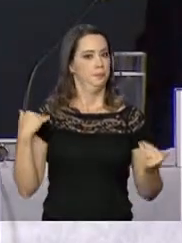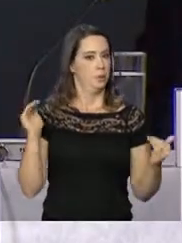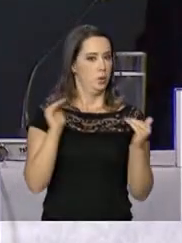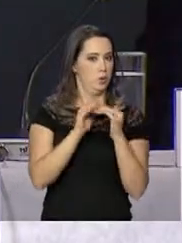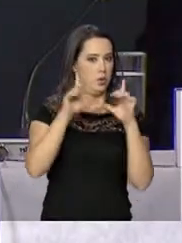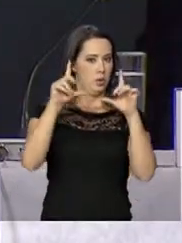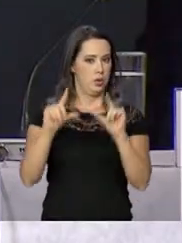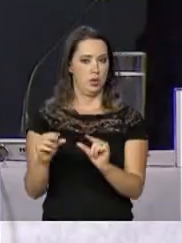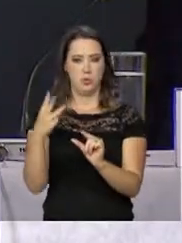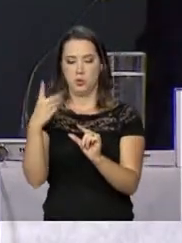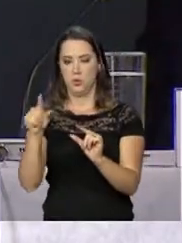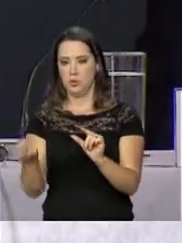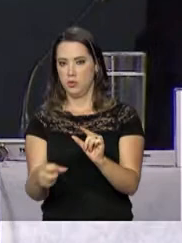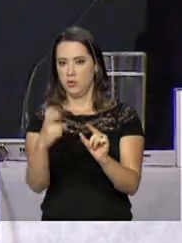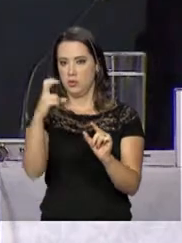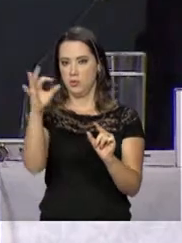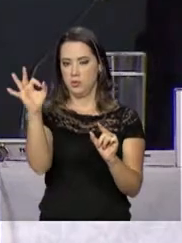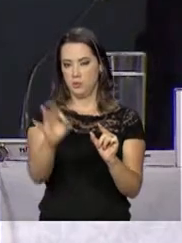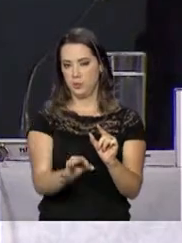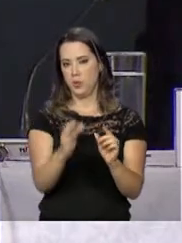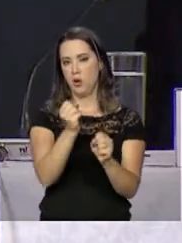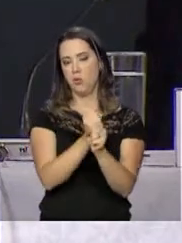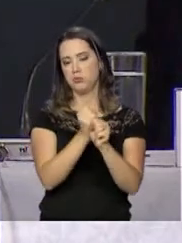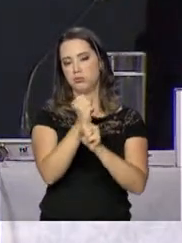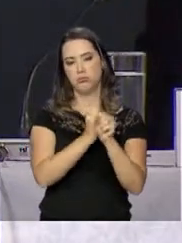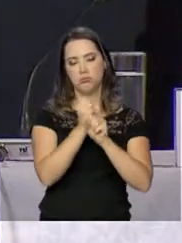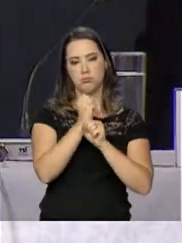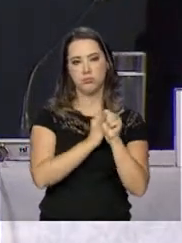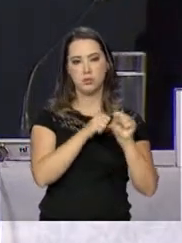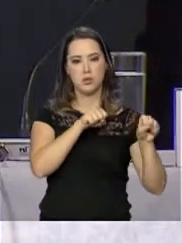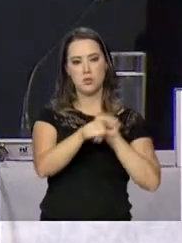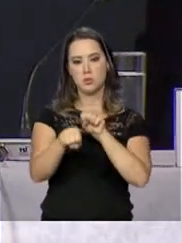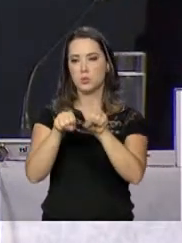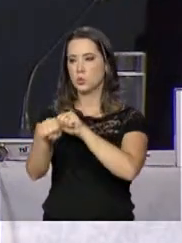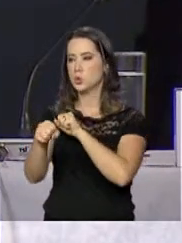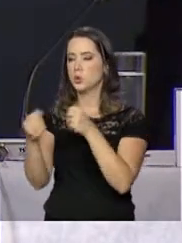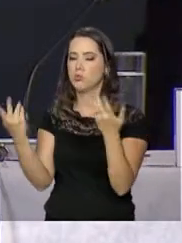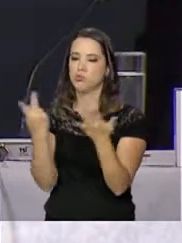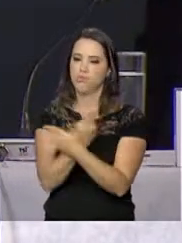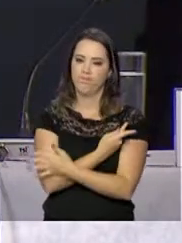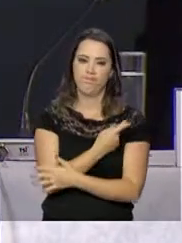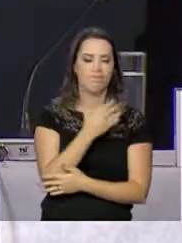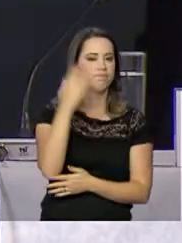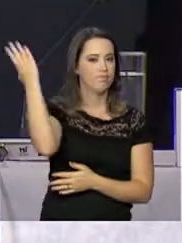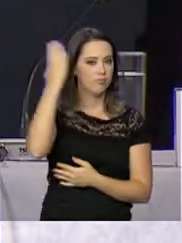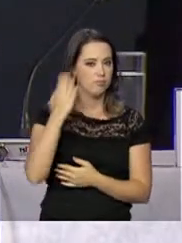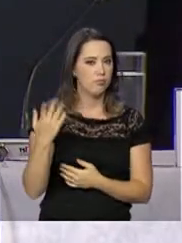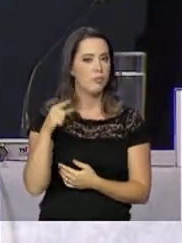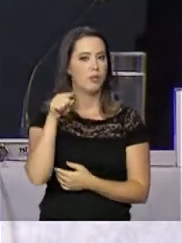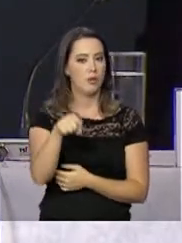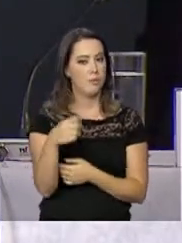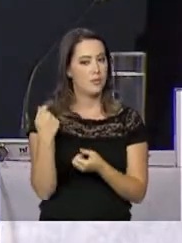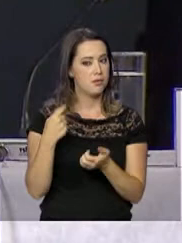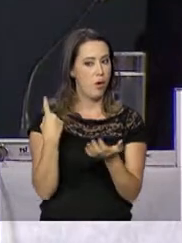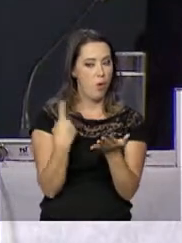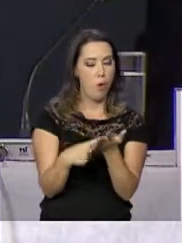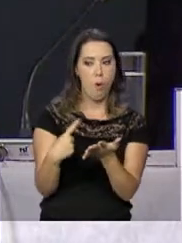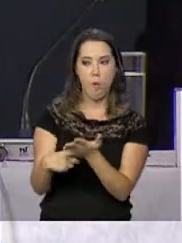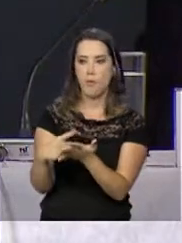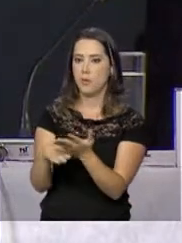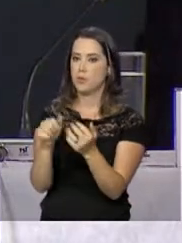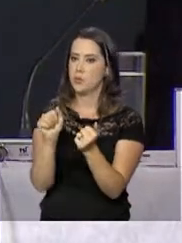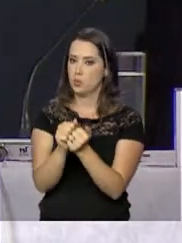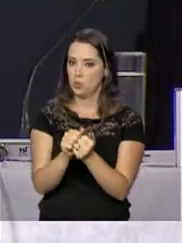,5% ao ano dos homicídios verificados no Brasil. Isso, evidentemente, terá que ser pactuado com os